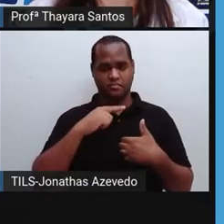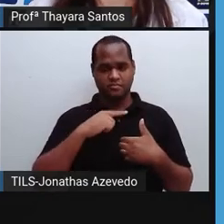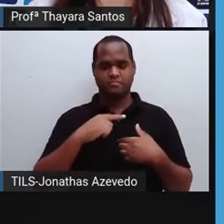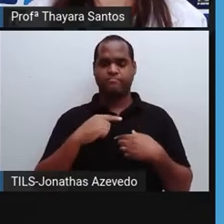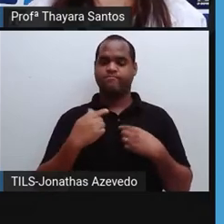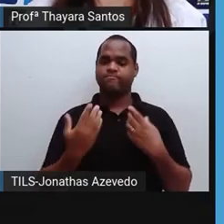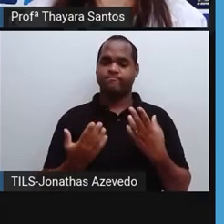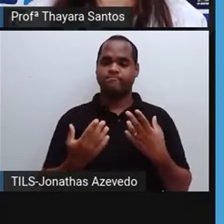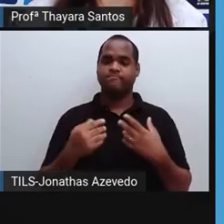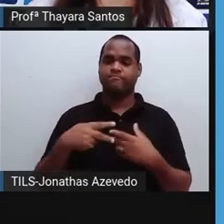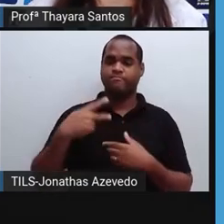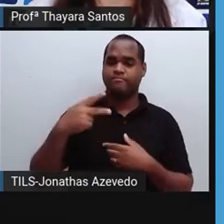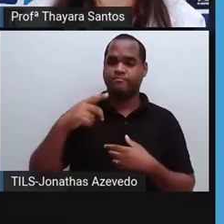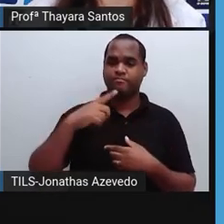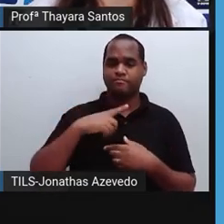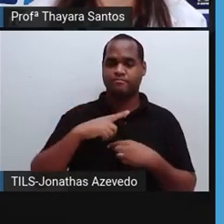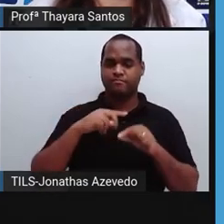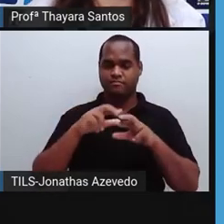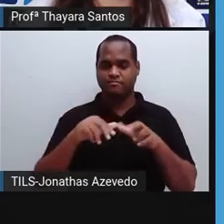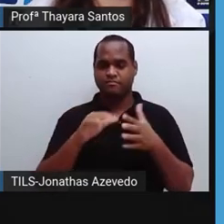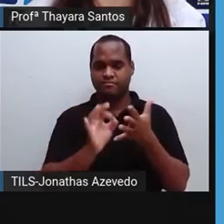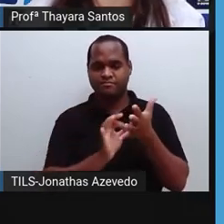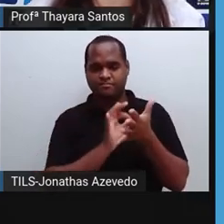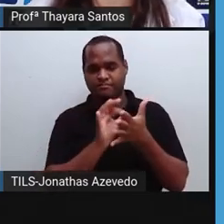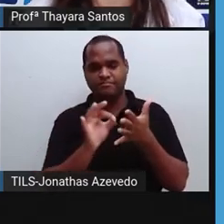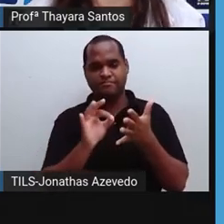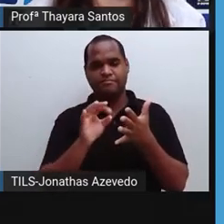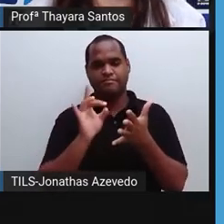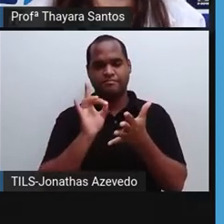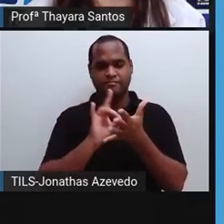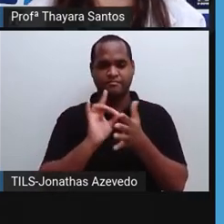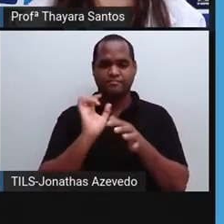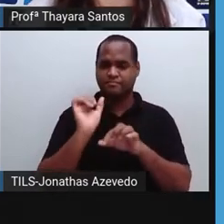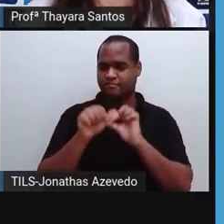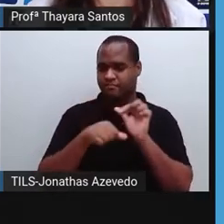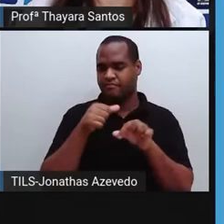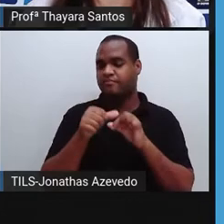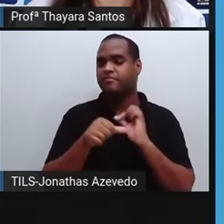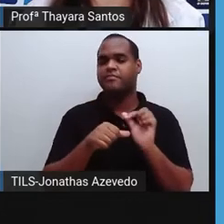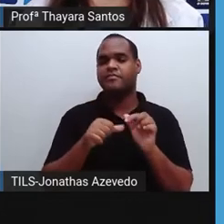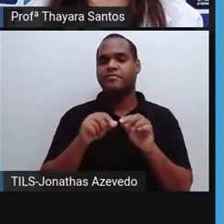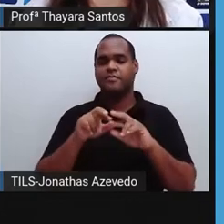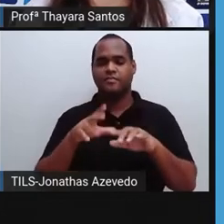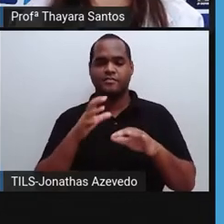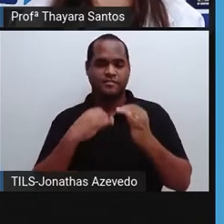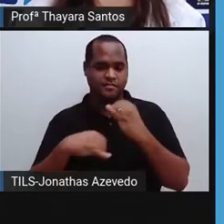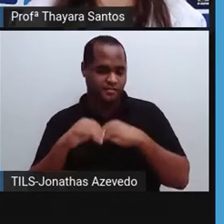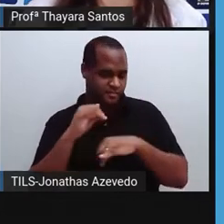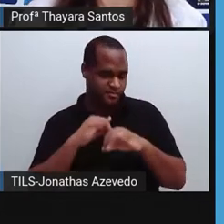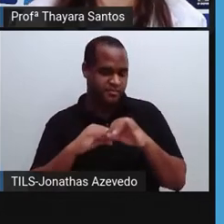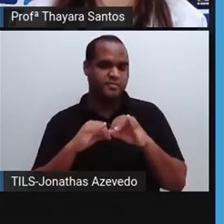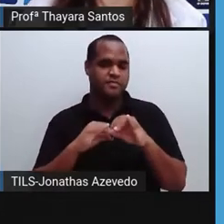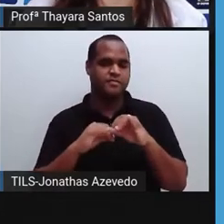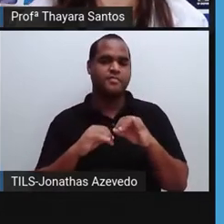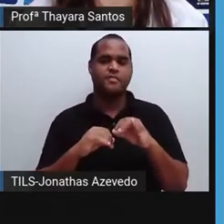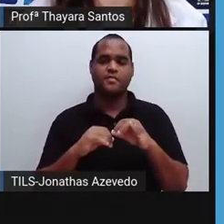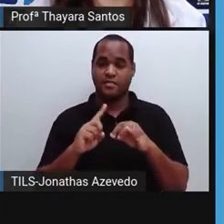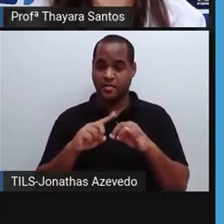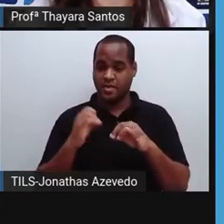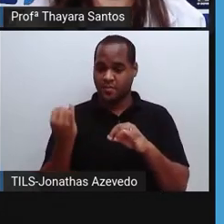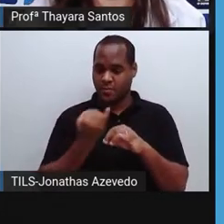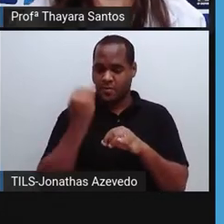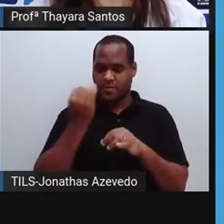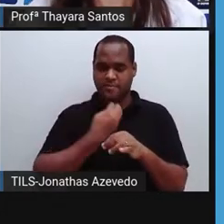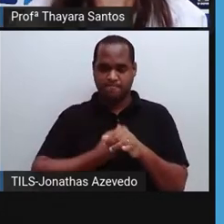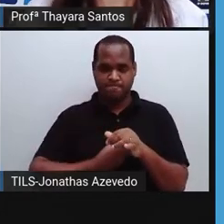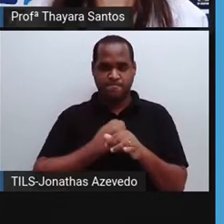Depois, ela é essencial para que as nossas células realizem muitas das reações químicas que elas precisam para a gente continuar